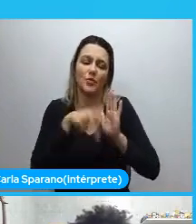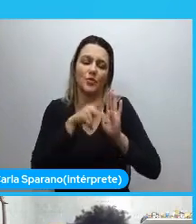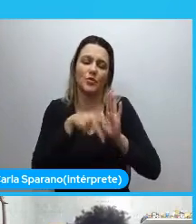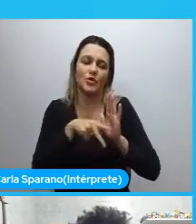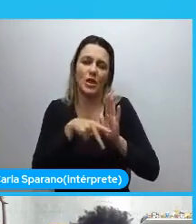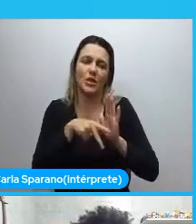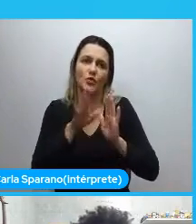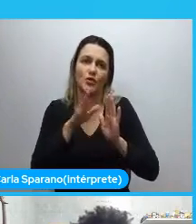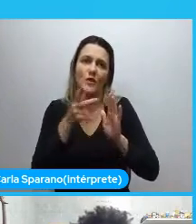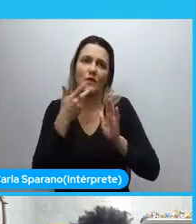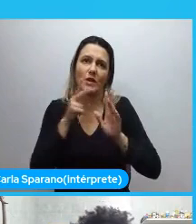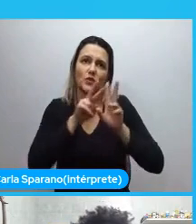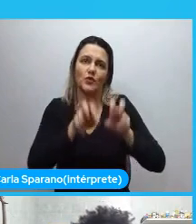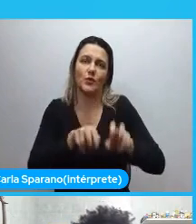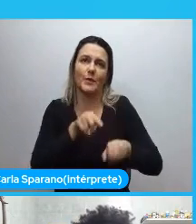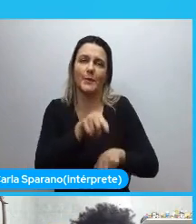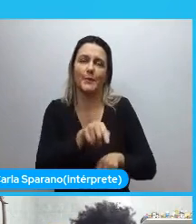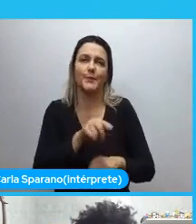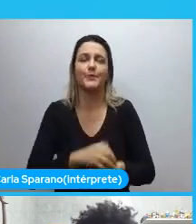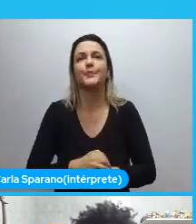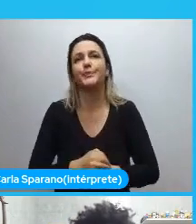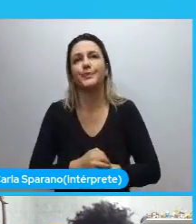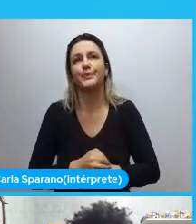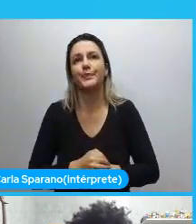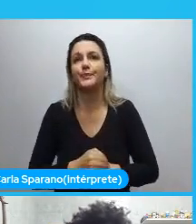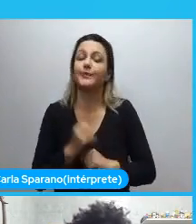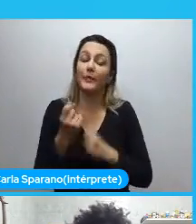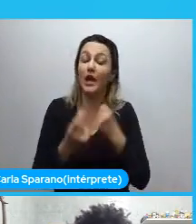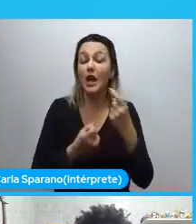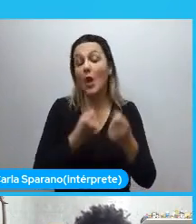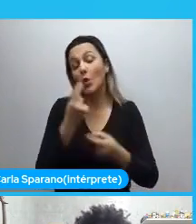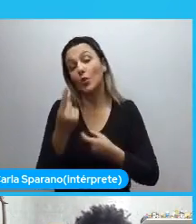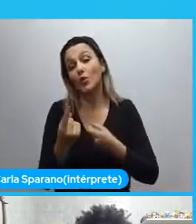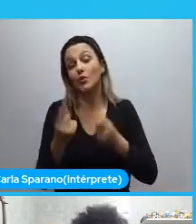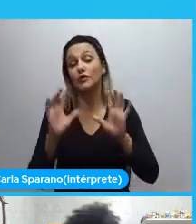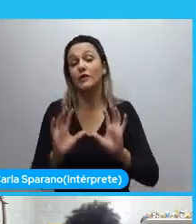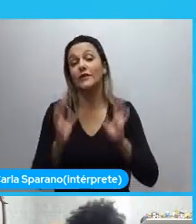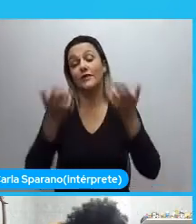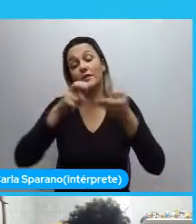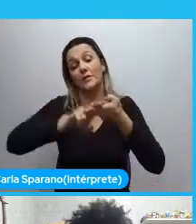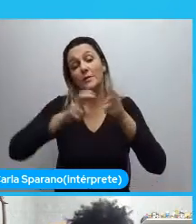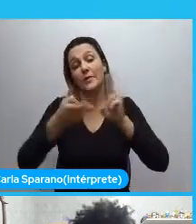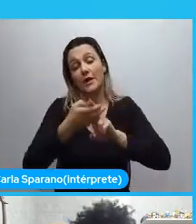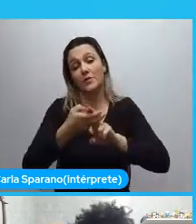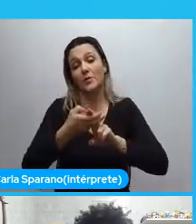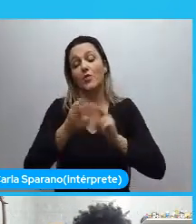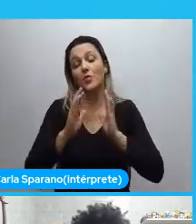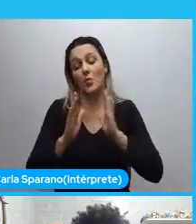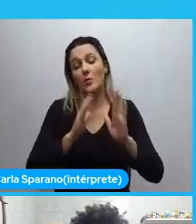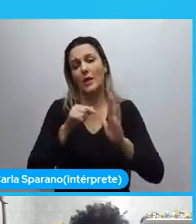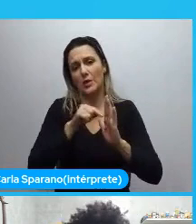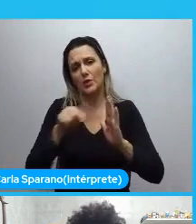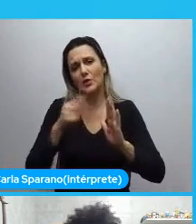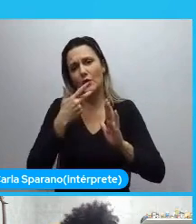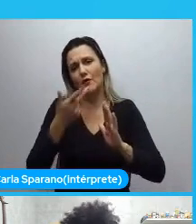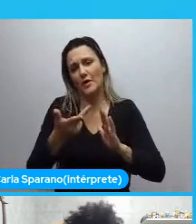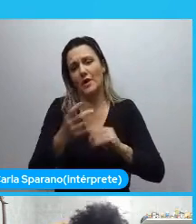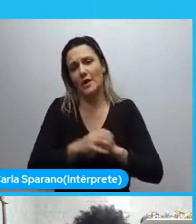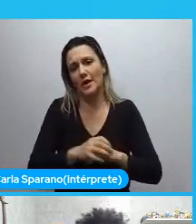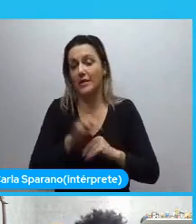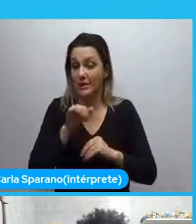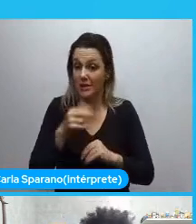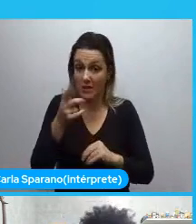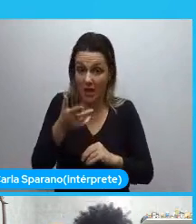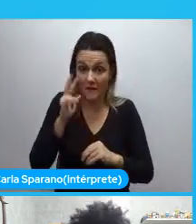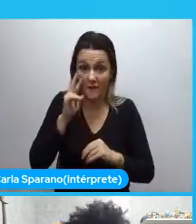eventos Python. Então, em algum momento aqui, eu vou dizer, quem quiser ver